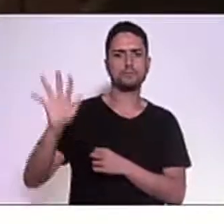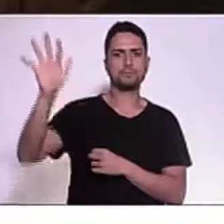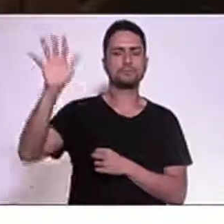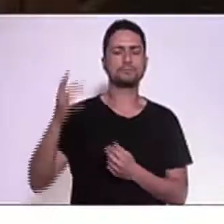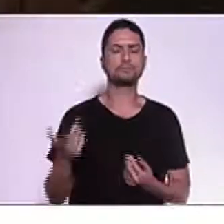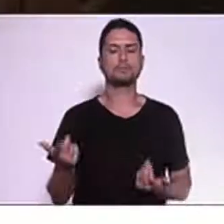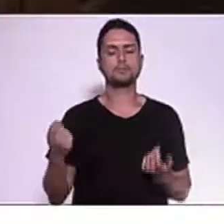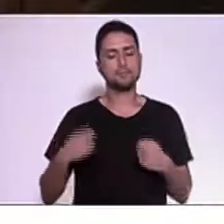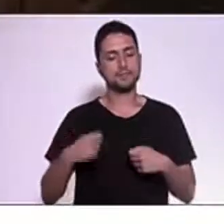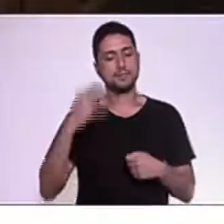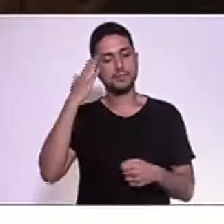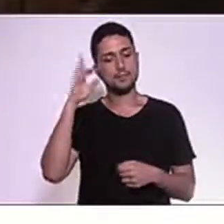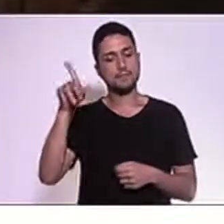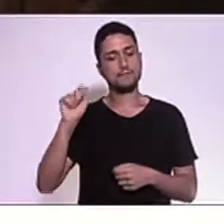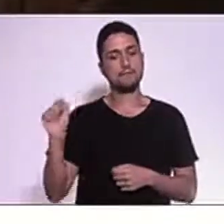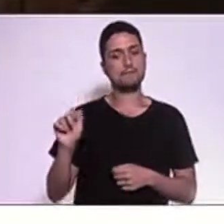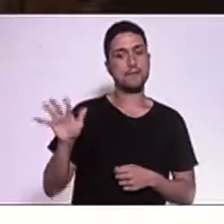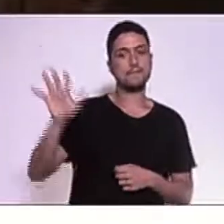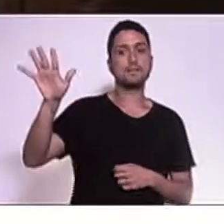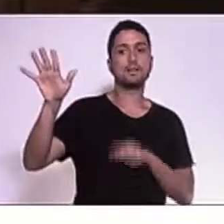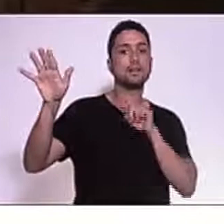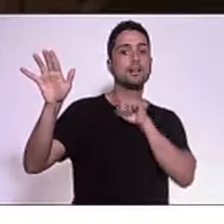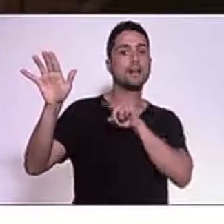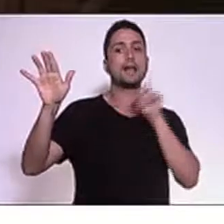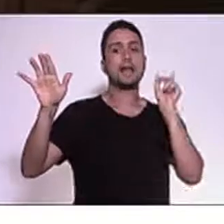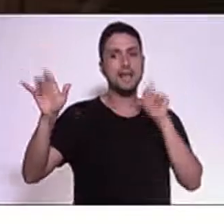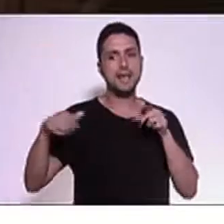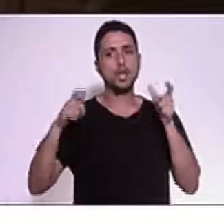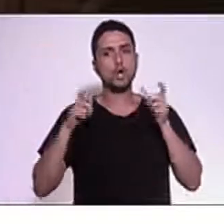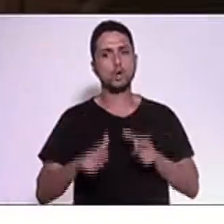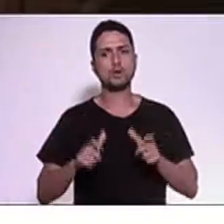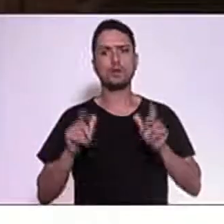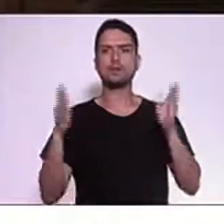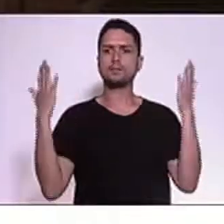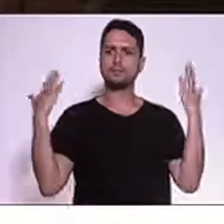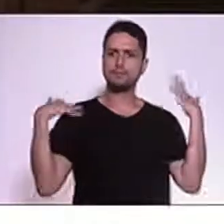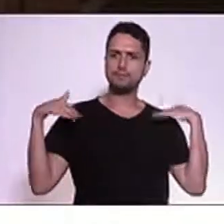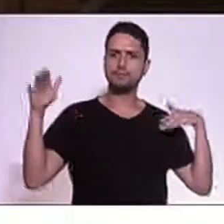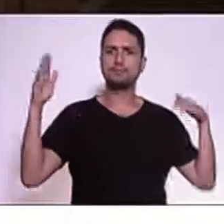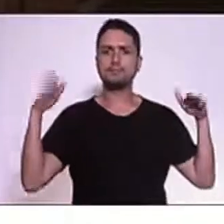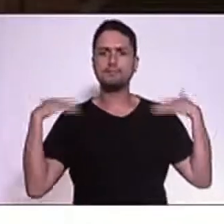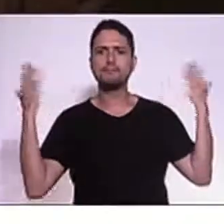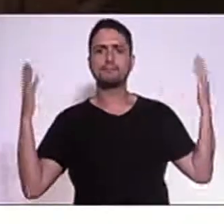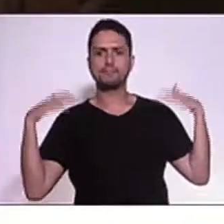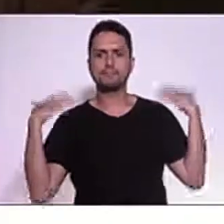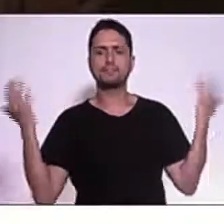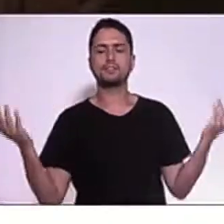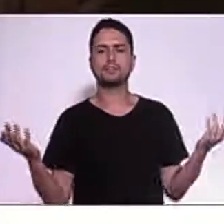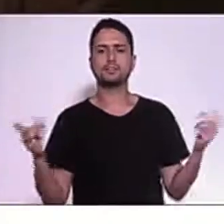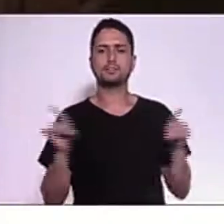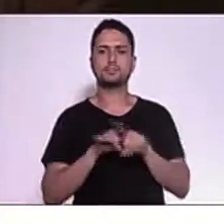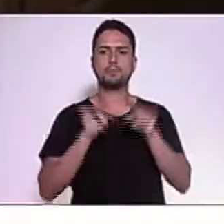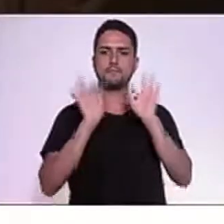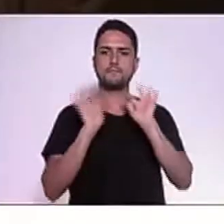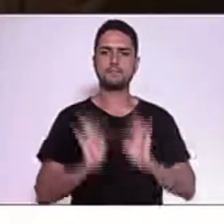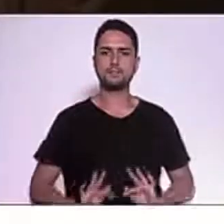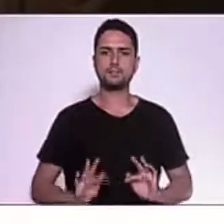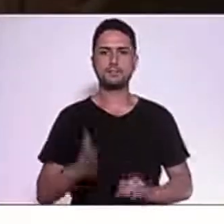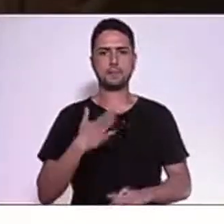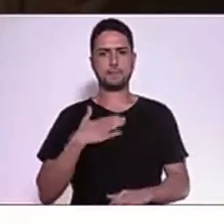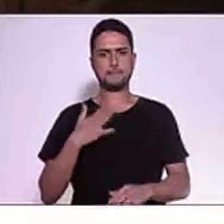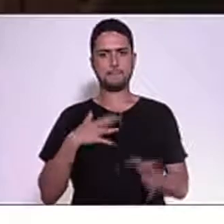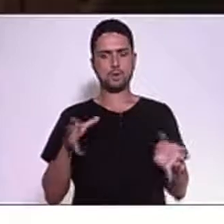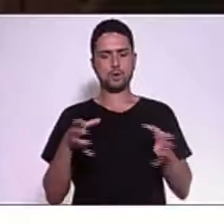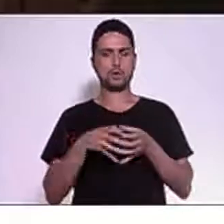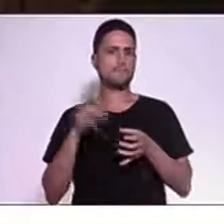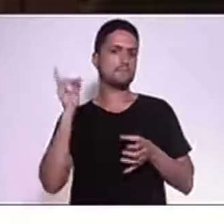sim, é um lugar que se diverte. Se diverte quando o Flamengo ganha e o quanto que foi lindo ver a vitória do meu Mengão.